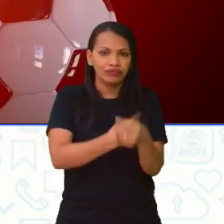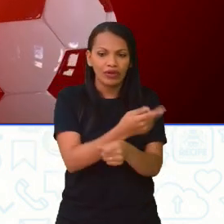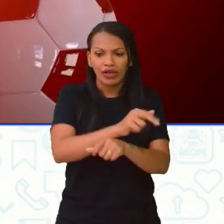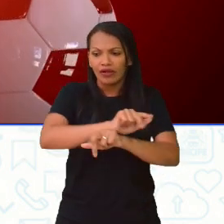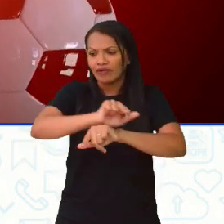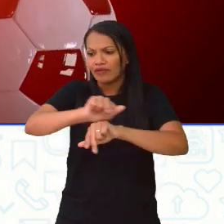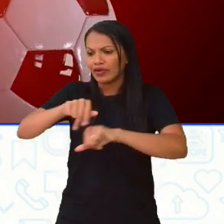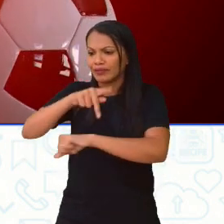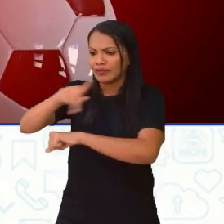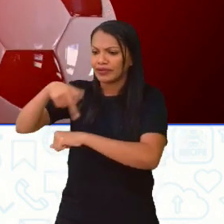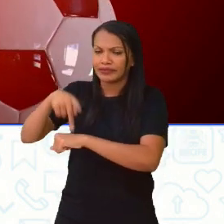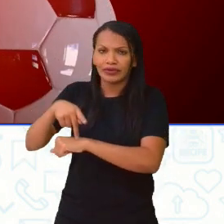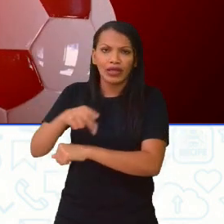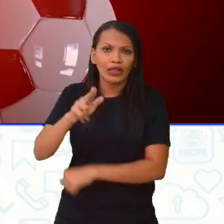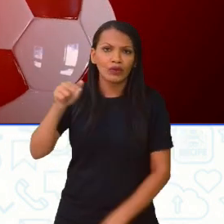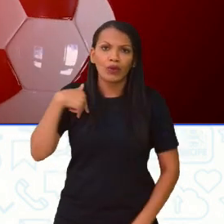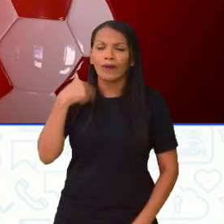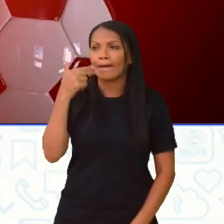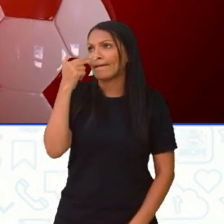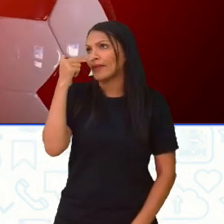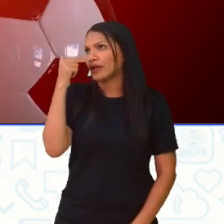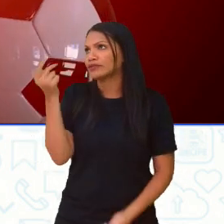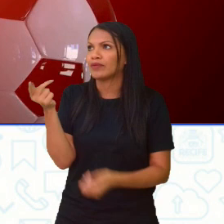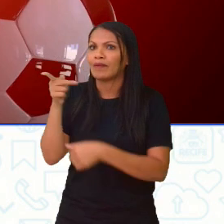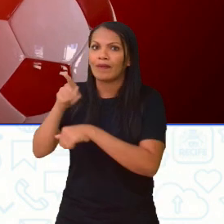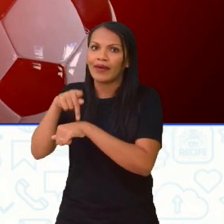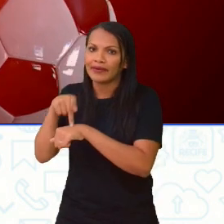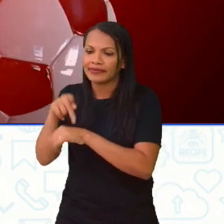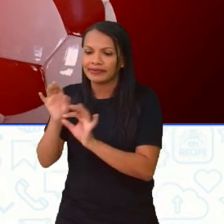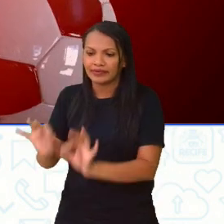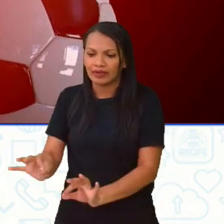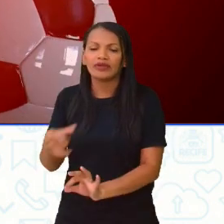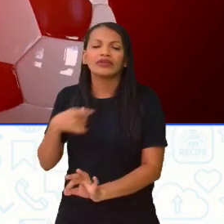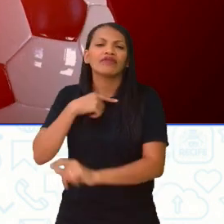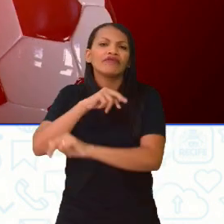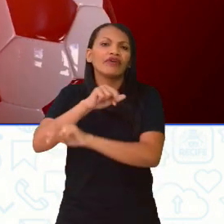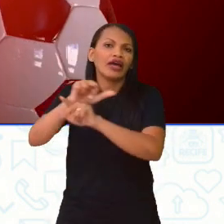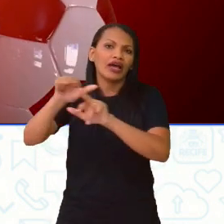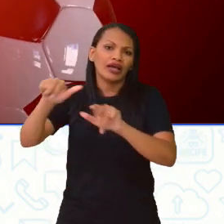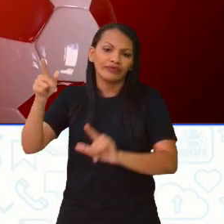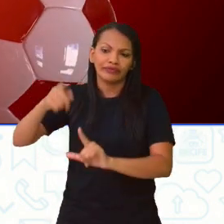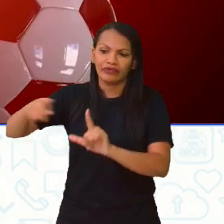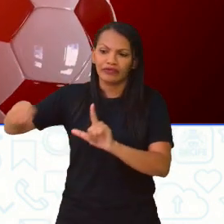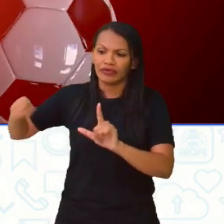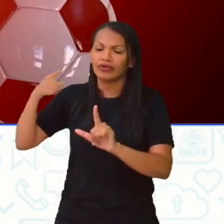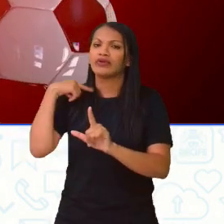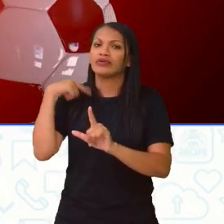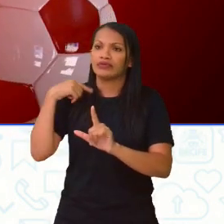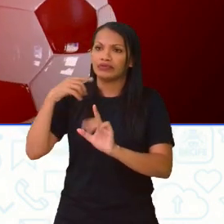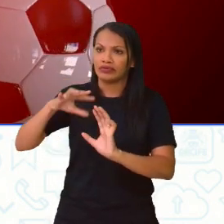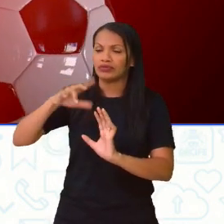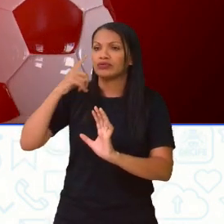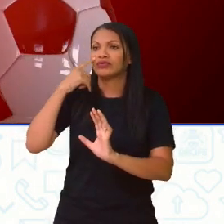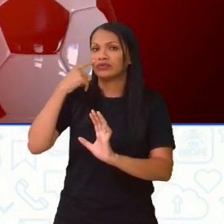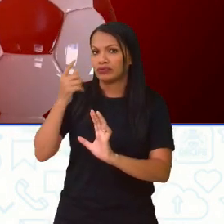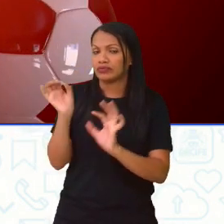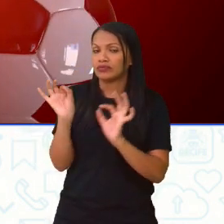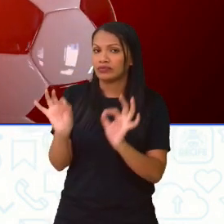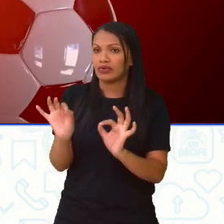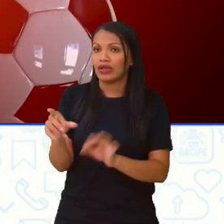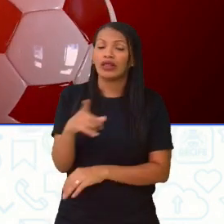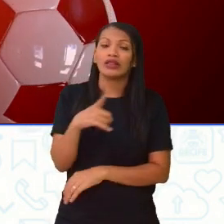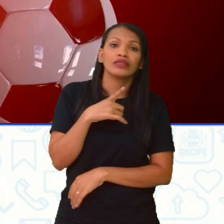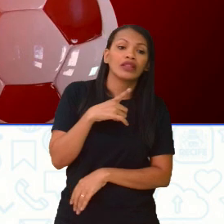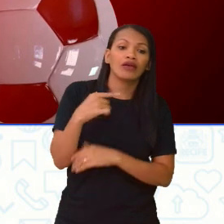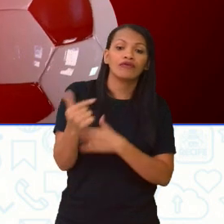Nunca a Copa do Mundo acontece no mesmo país seguidamente. Então, existe uma variabilidade aí ao redor do globo. Ele